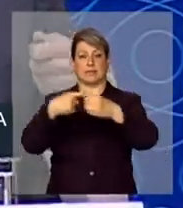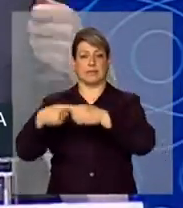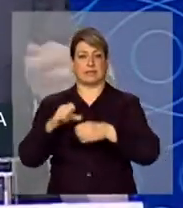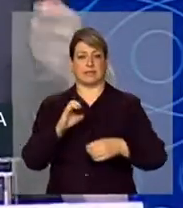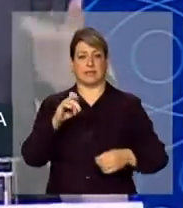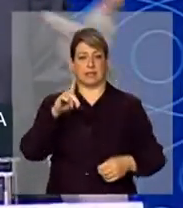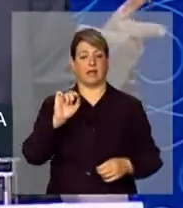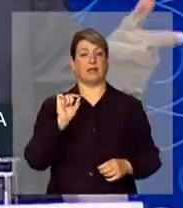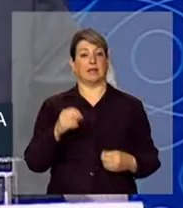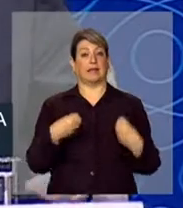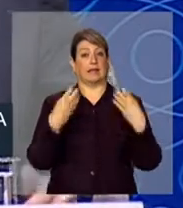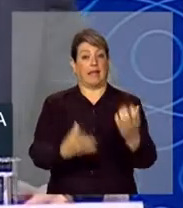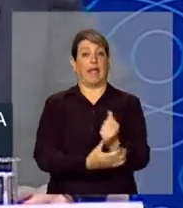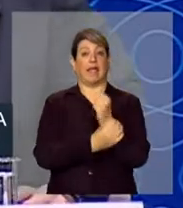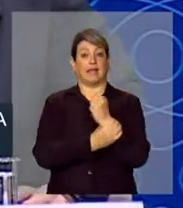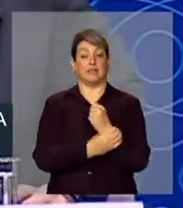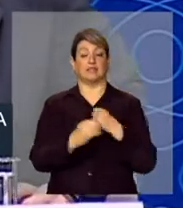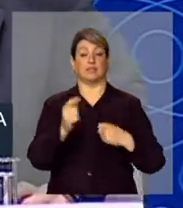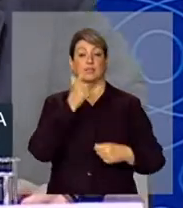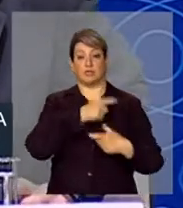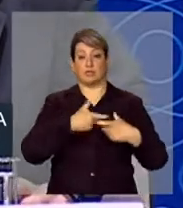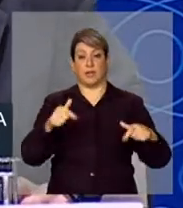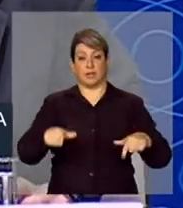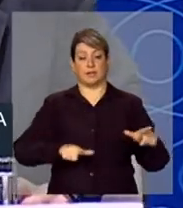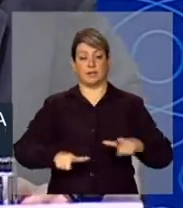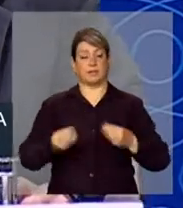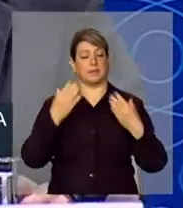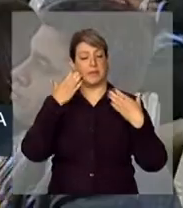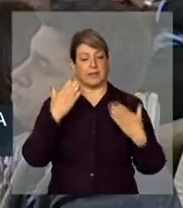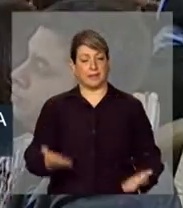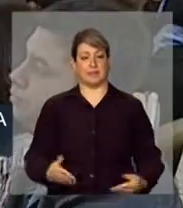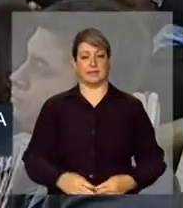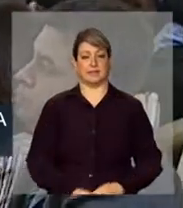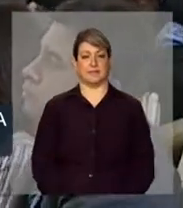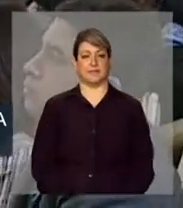garantirão o sucesso dessa iniciativa. Muito obrigado.